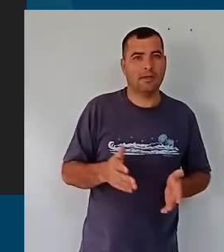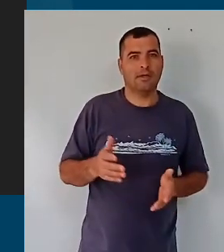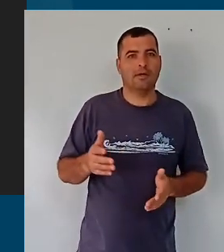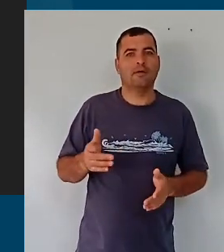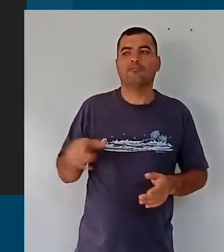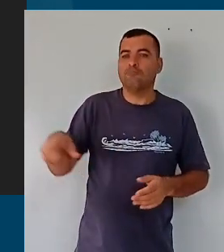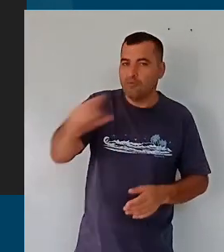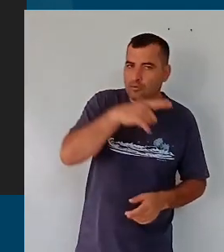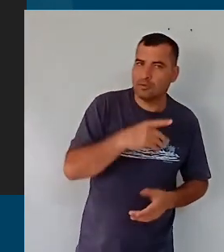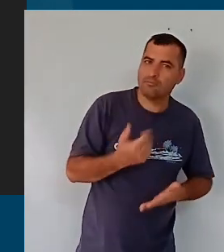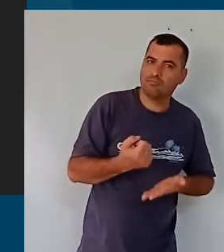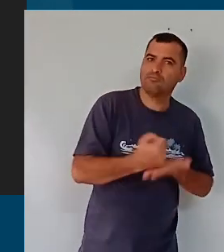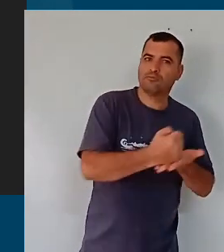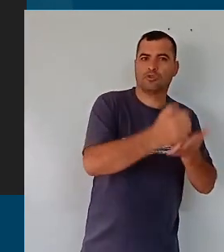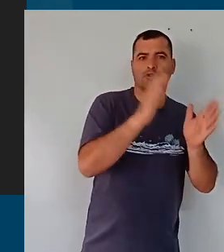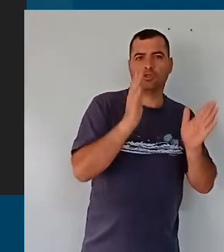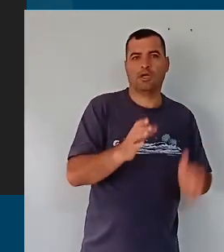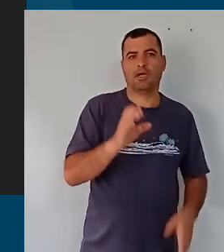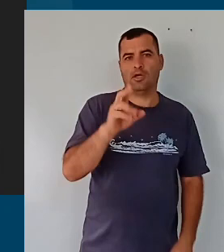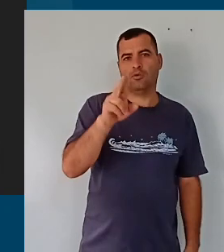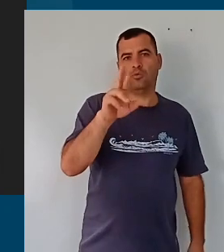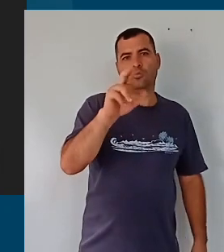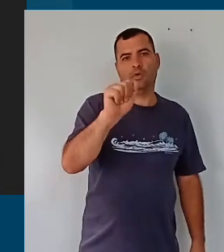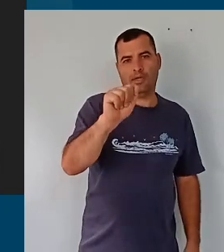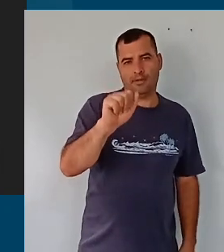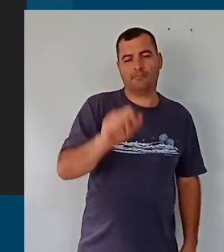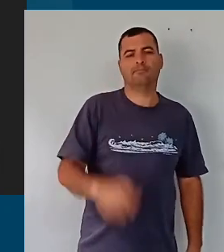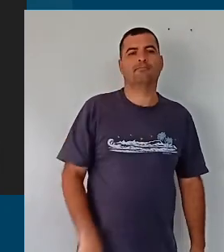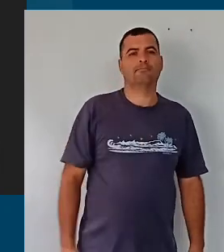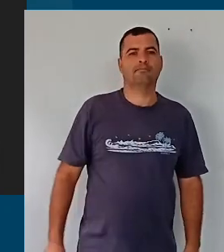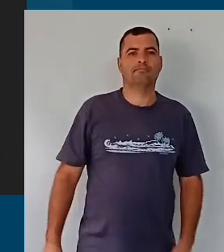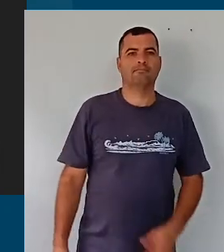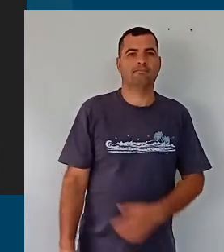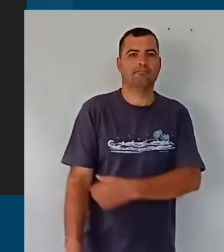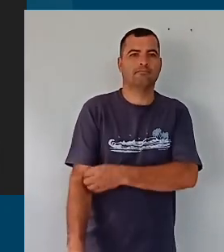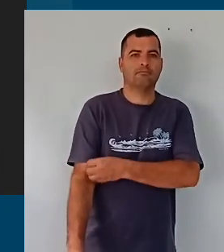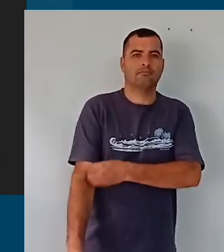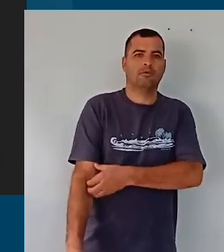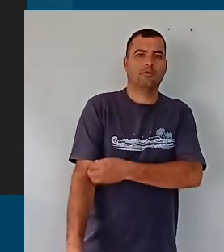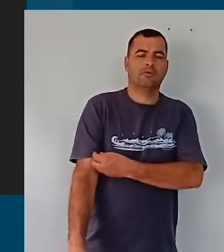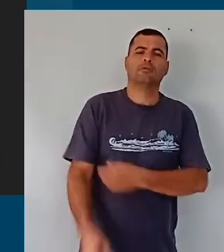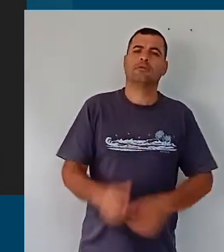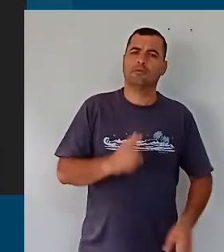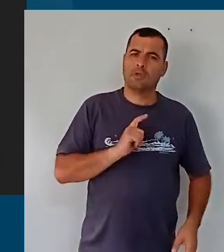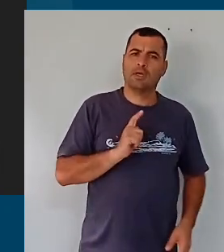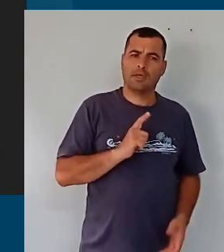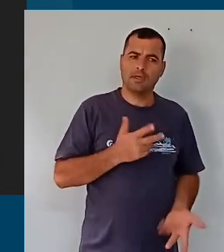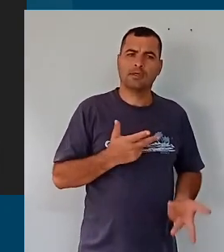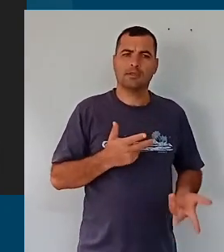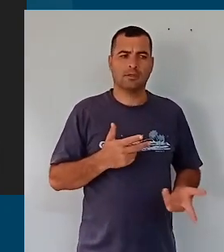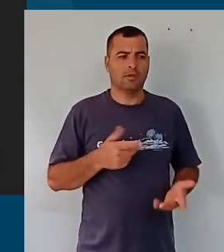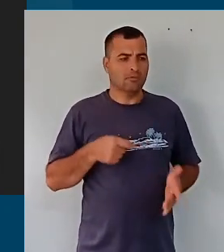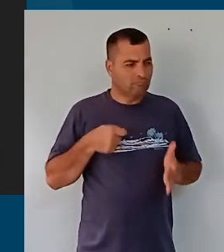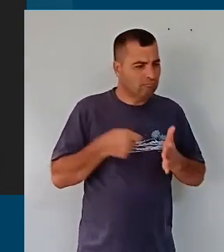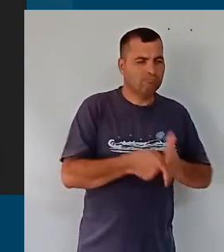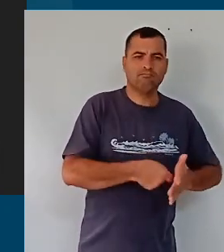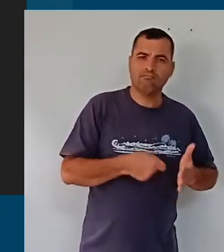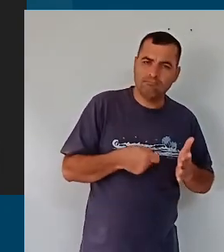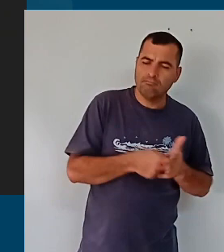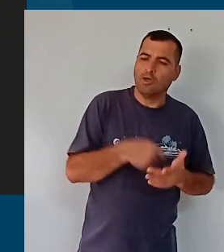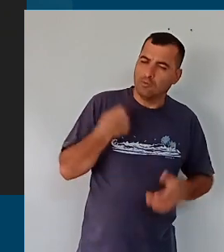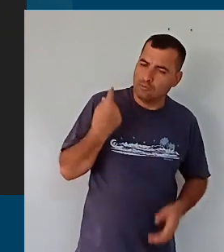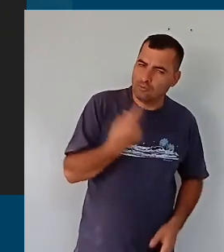laboratoriado por vocês, então, é só uma etapa das muitas que virão, para que a gente